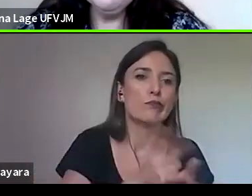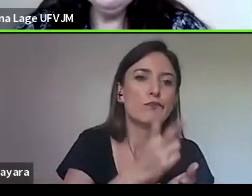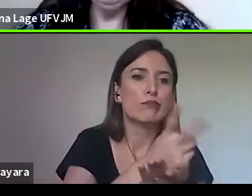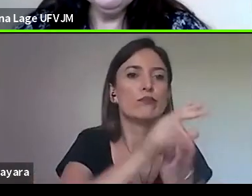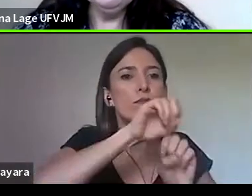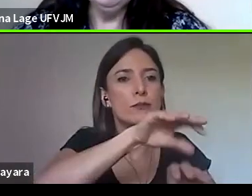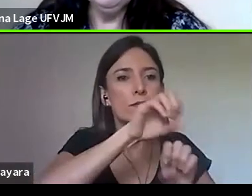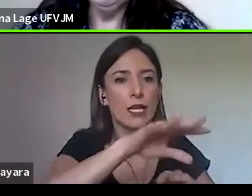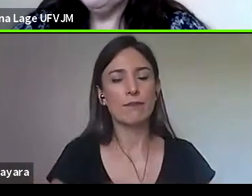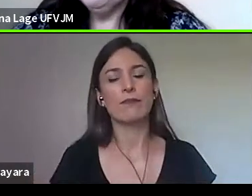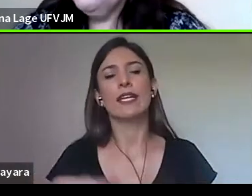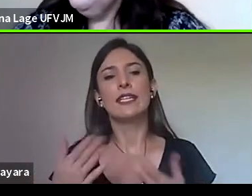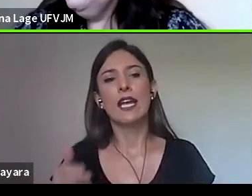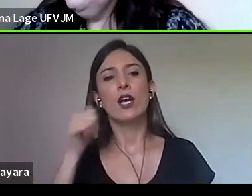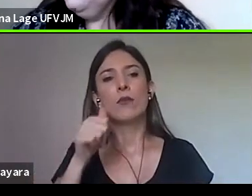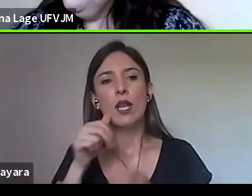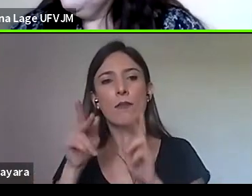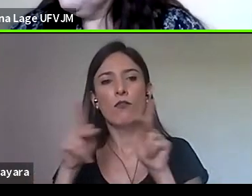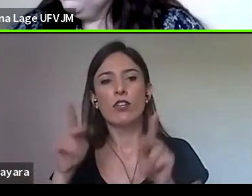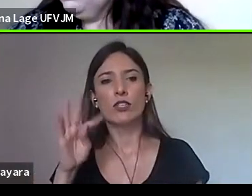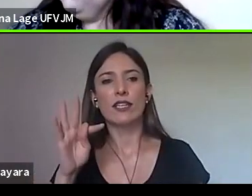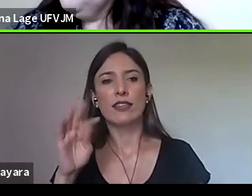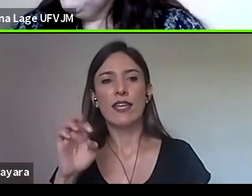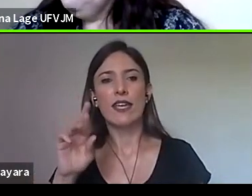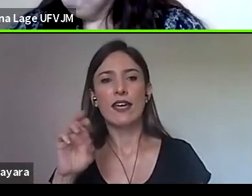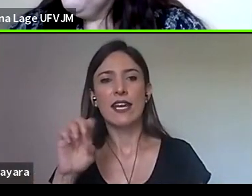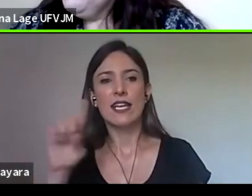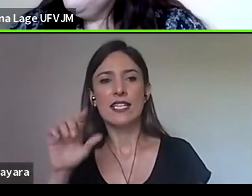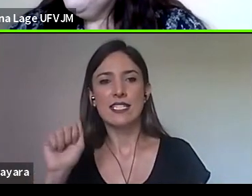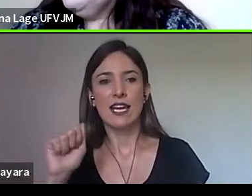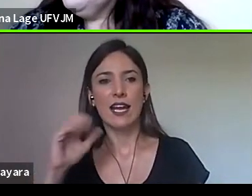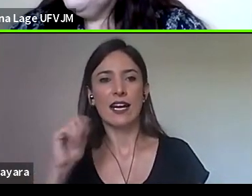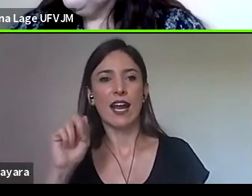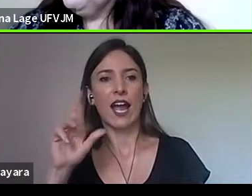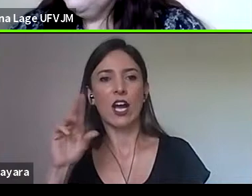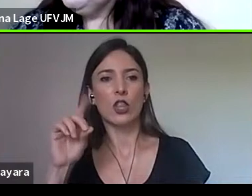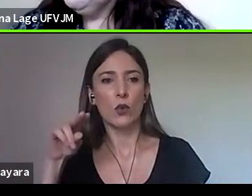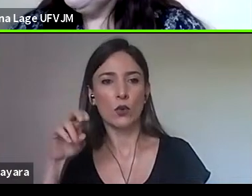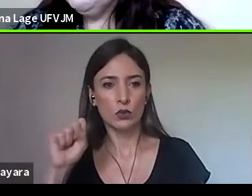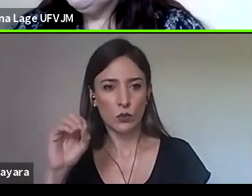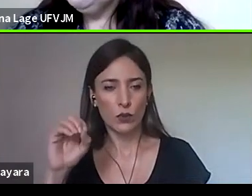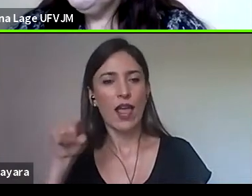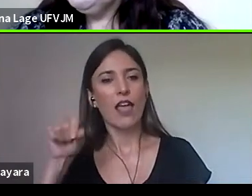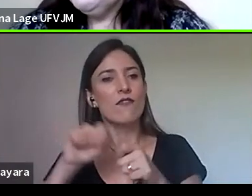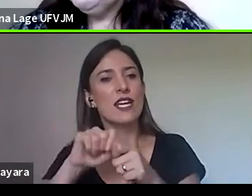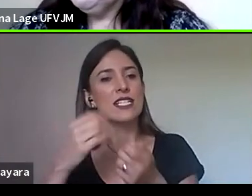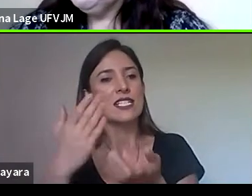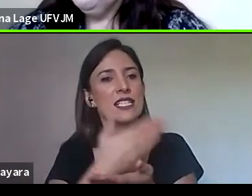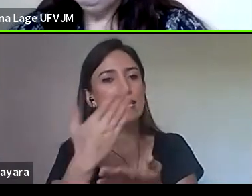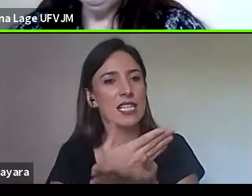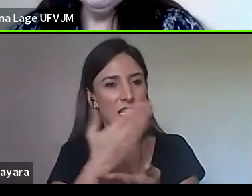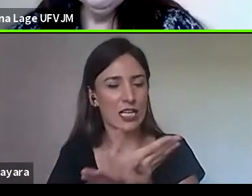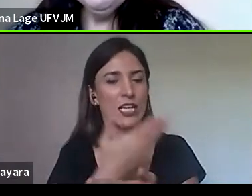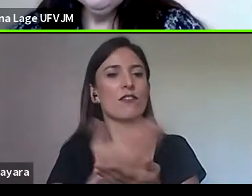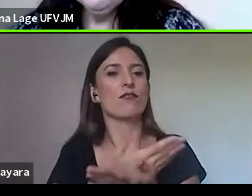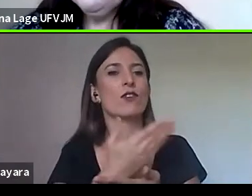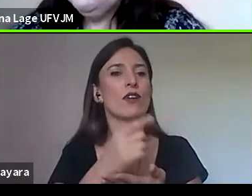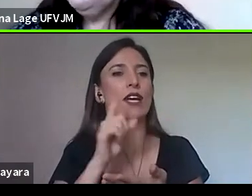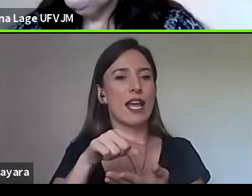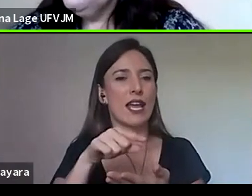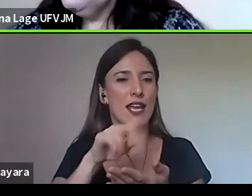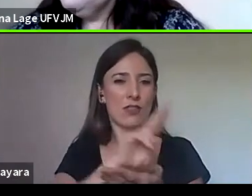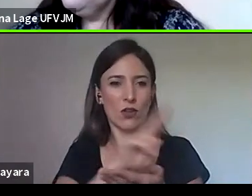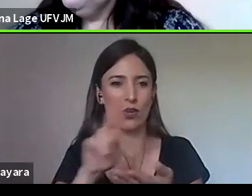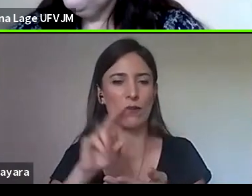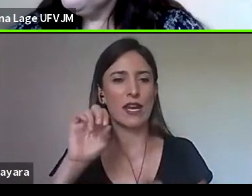Tereza Fachada Cardoso, né? Na sua obra Intelectuais, Ilustrados e Docentes na Escola Pública no Rio de